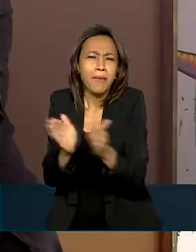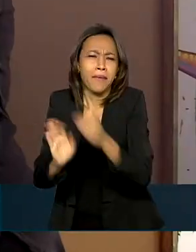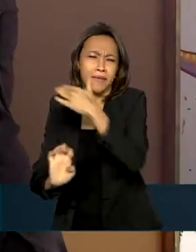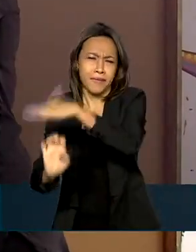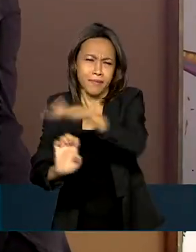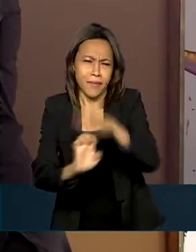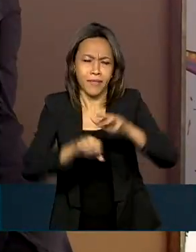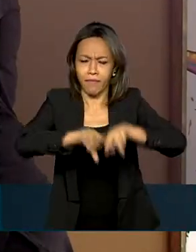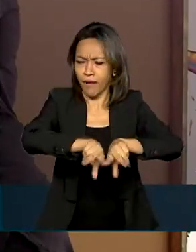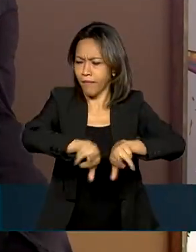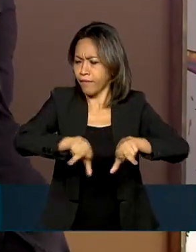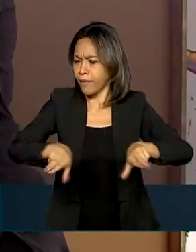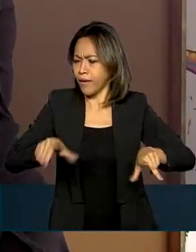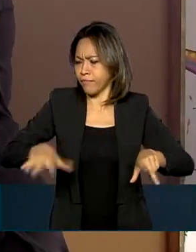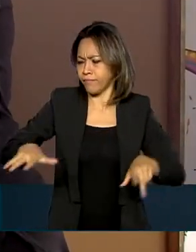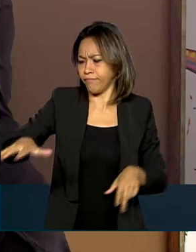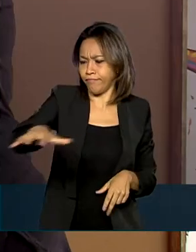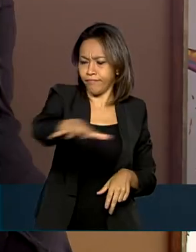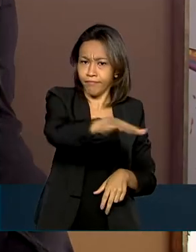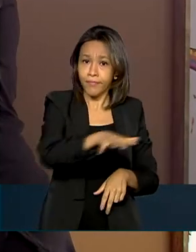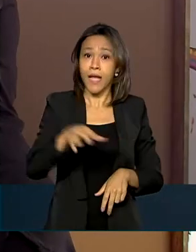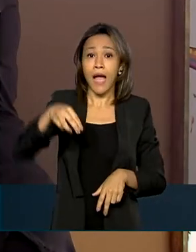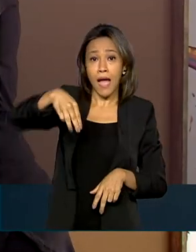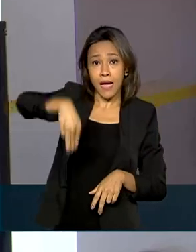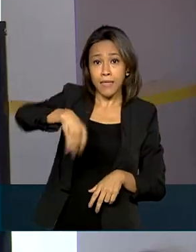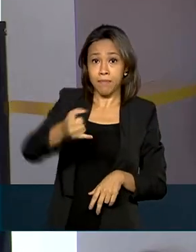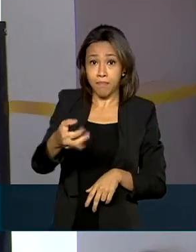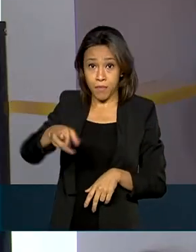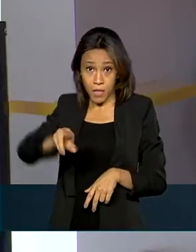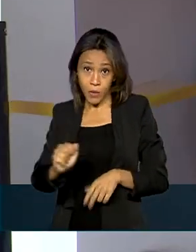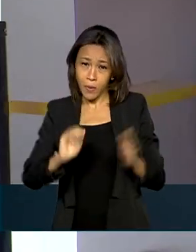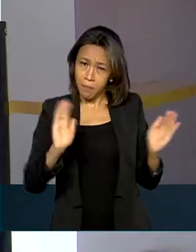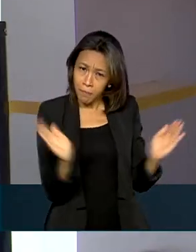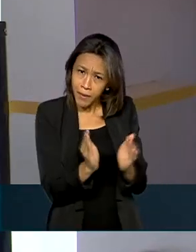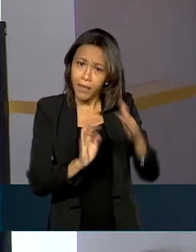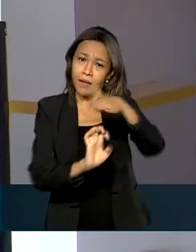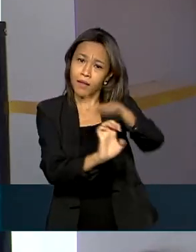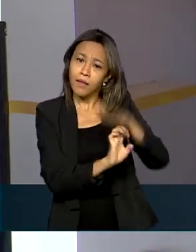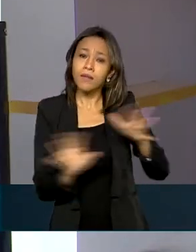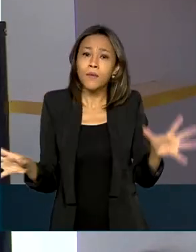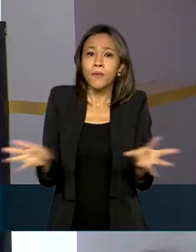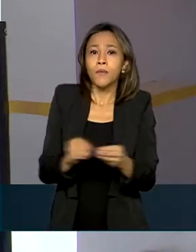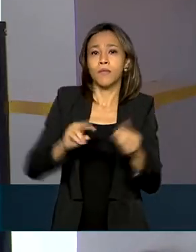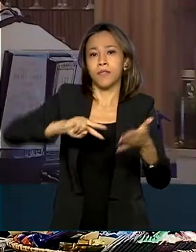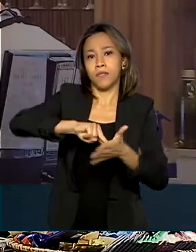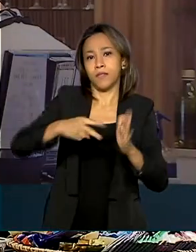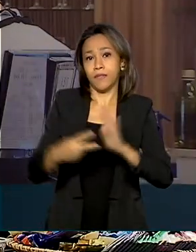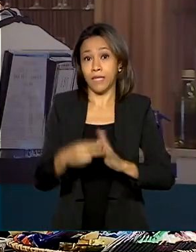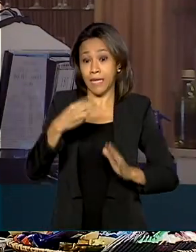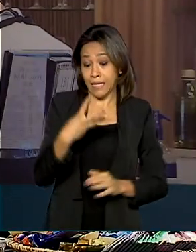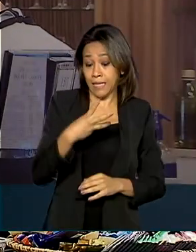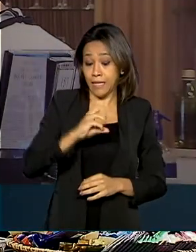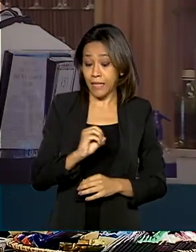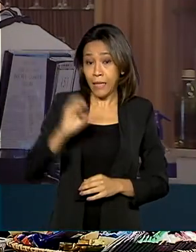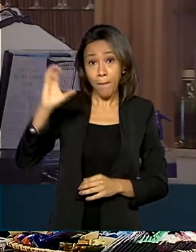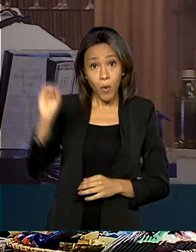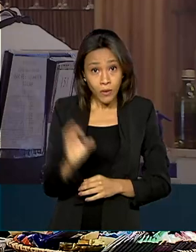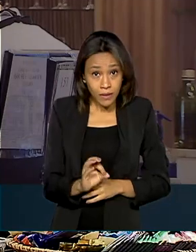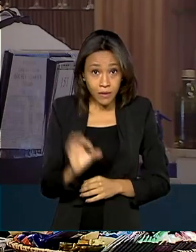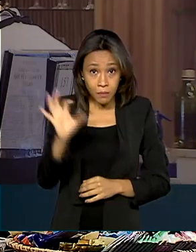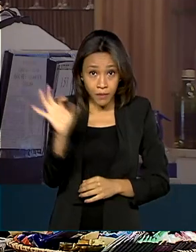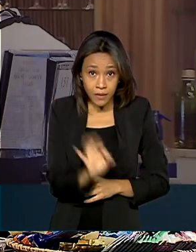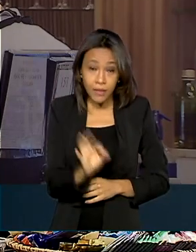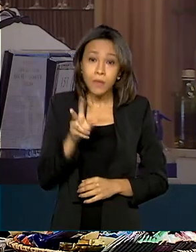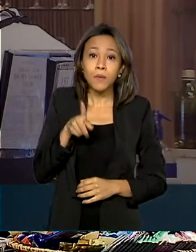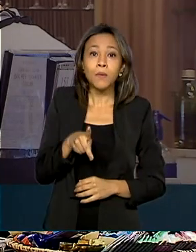setores. As micro e pequenas empresas compõem quase 30% do PIB nacional, a soma de todos os